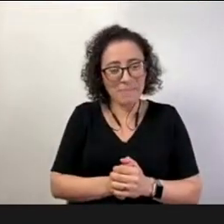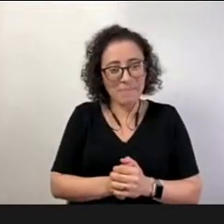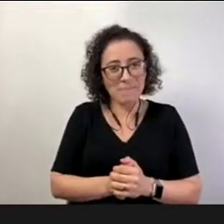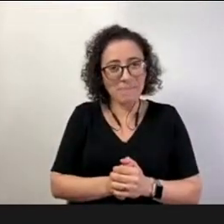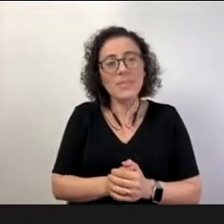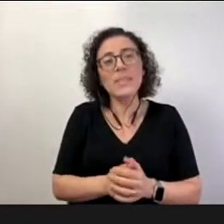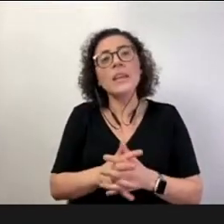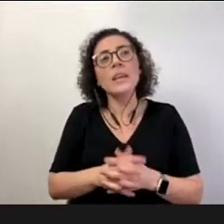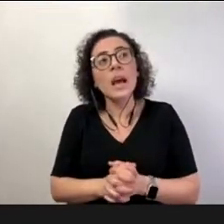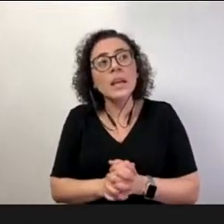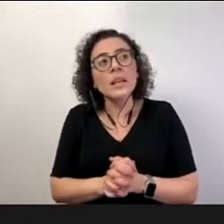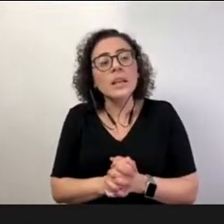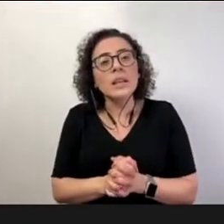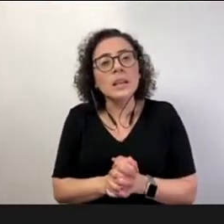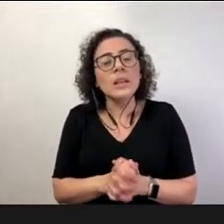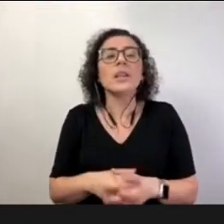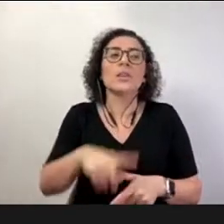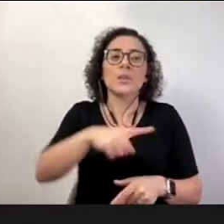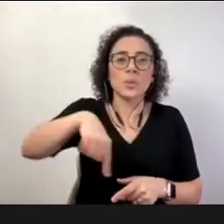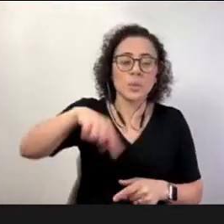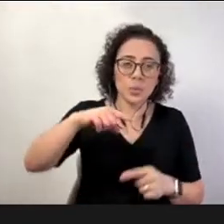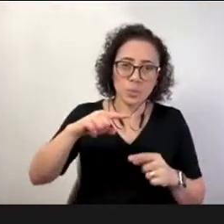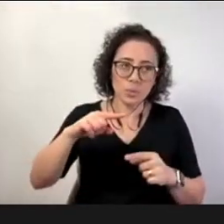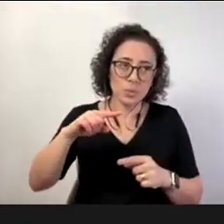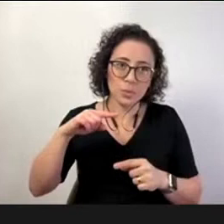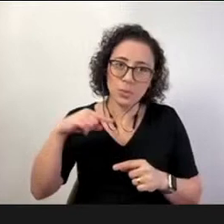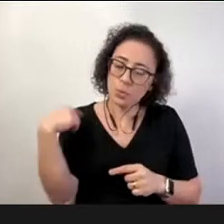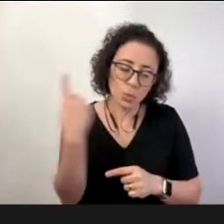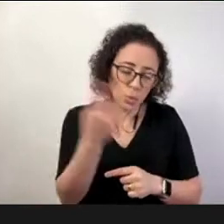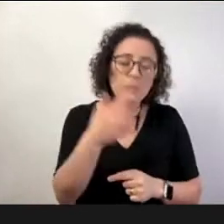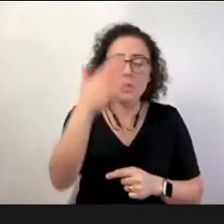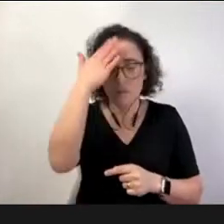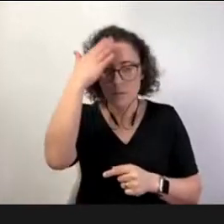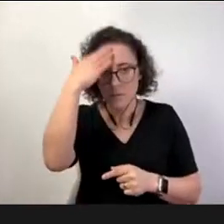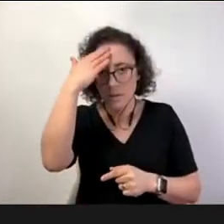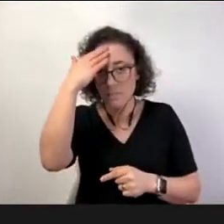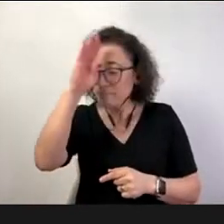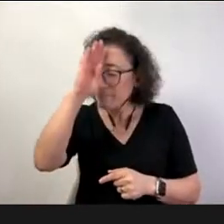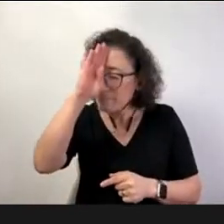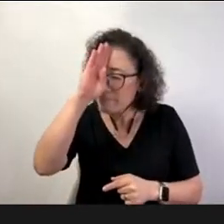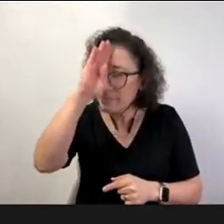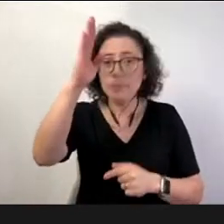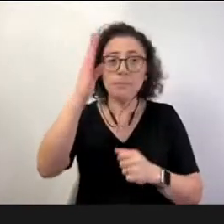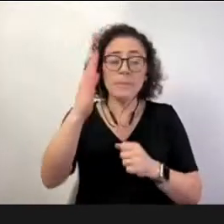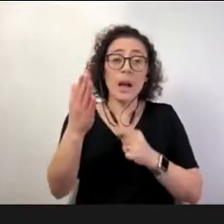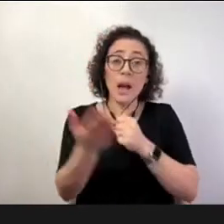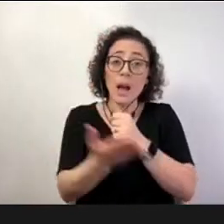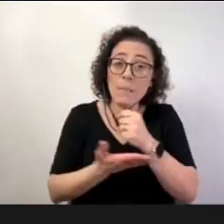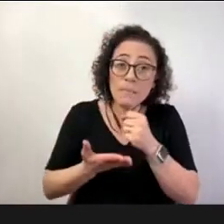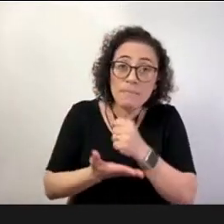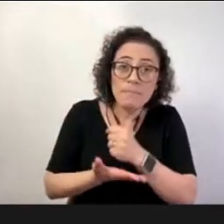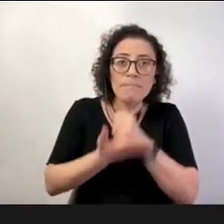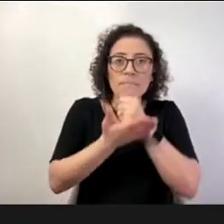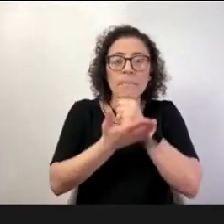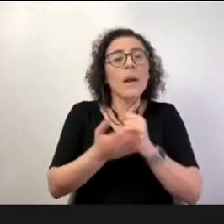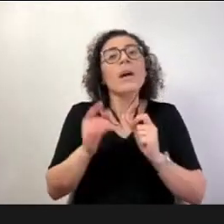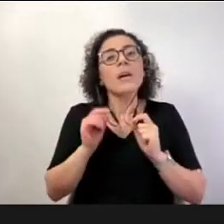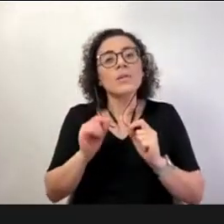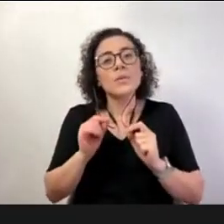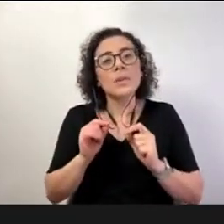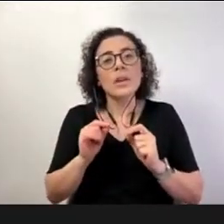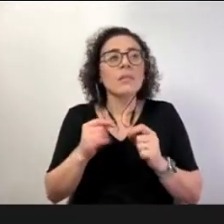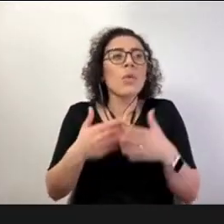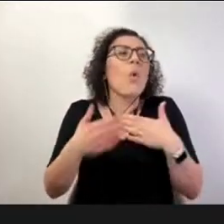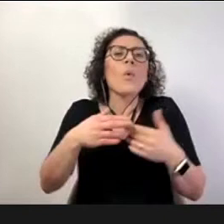base de qualquer relação seja ela relação de aprendizado seja ela qualquer relação social que a gente tenha na minha